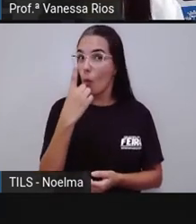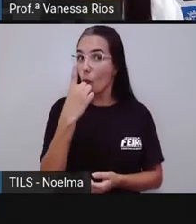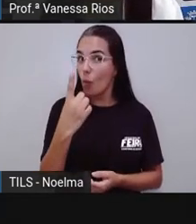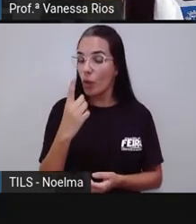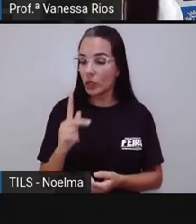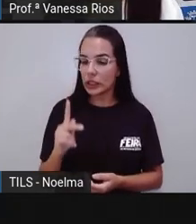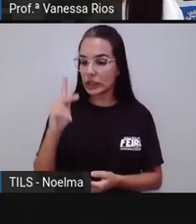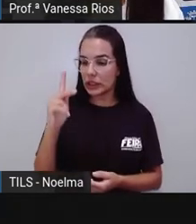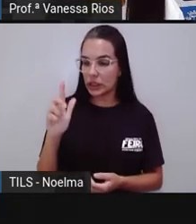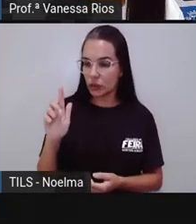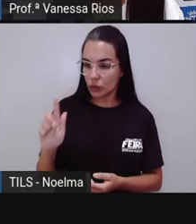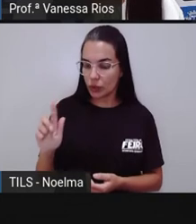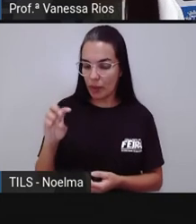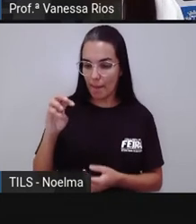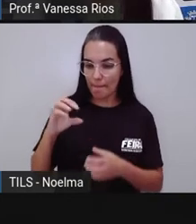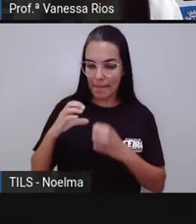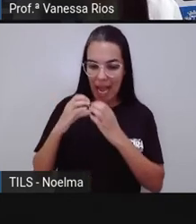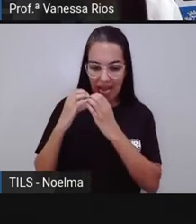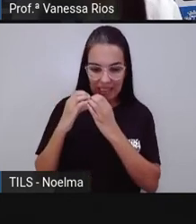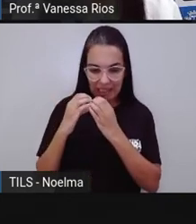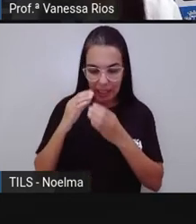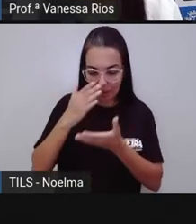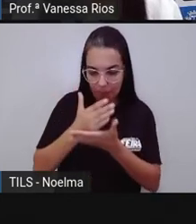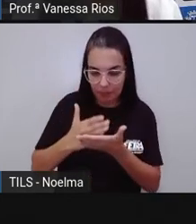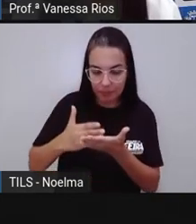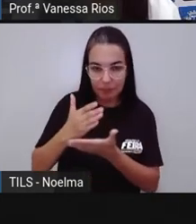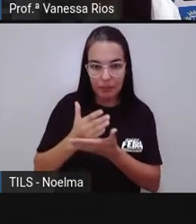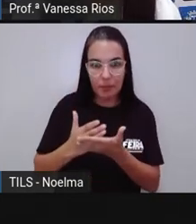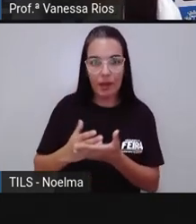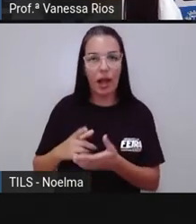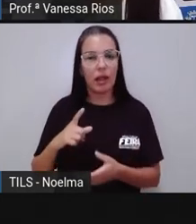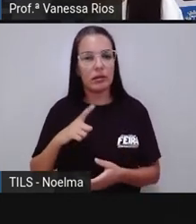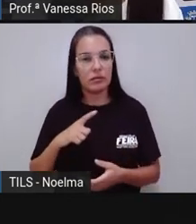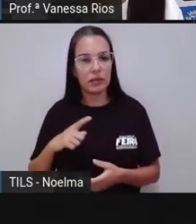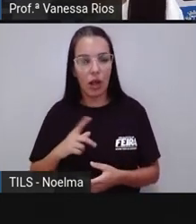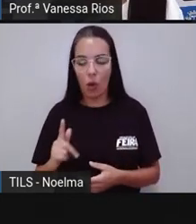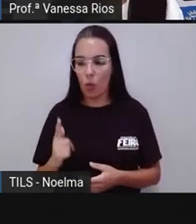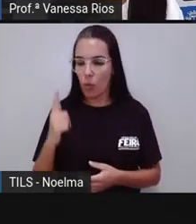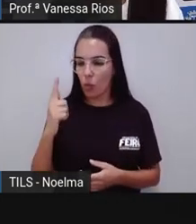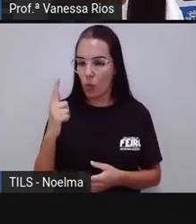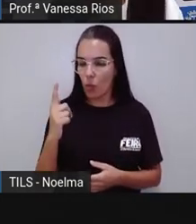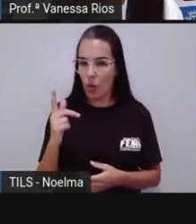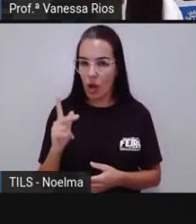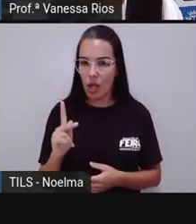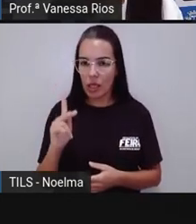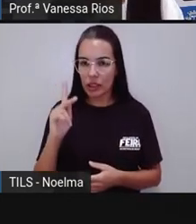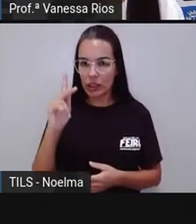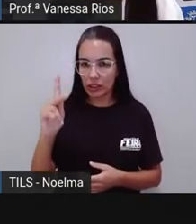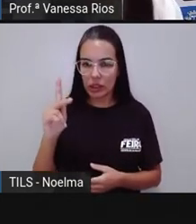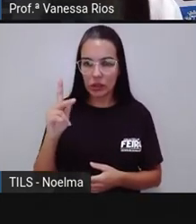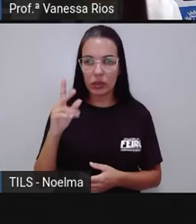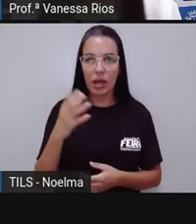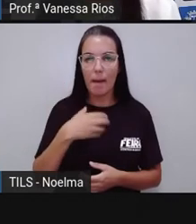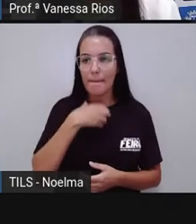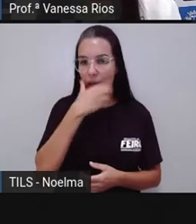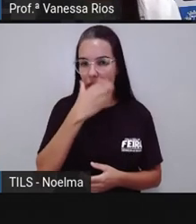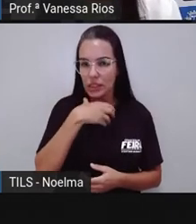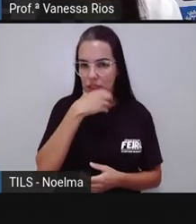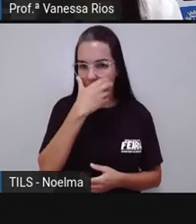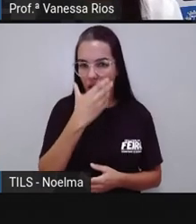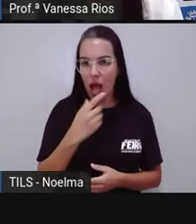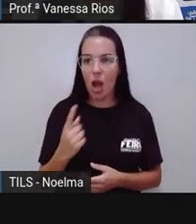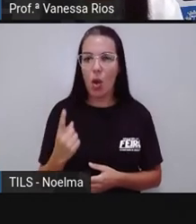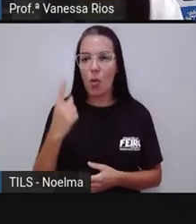existe um quilo de maçã, um quilo de feira, tem também aí um quilo de banana, tem um quilo de